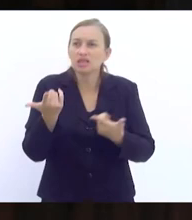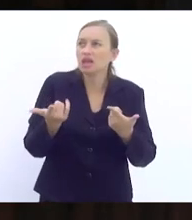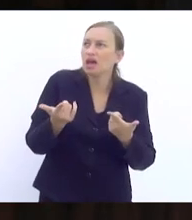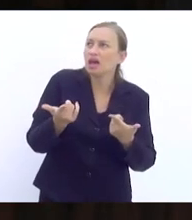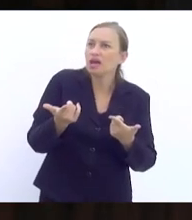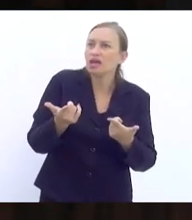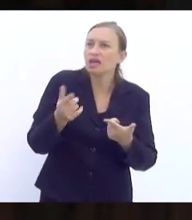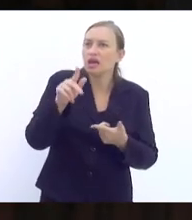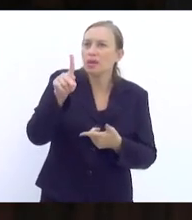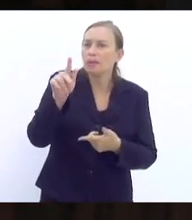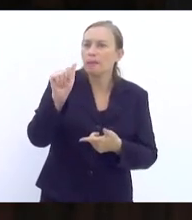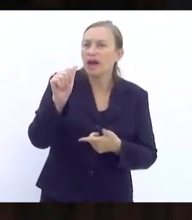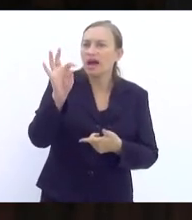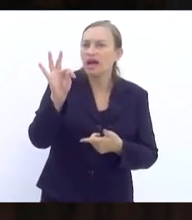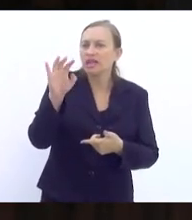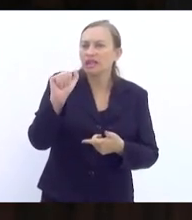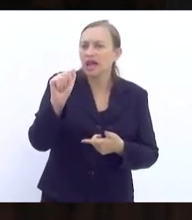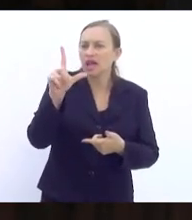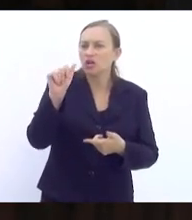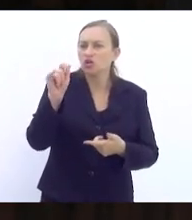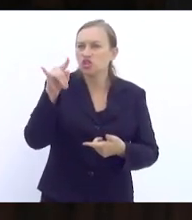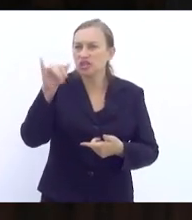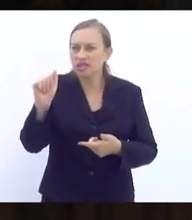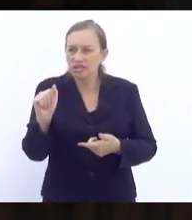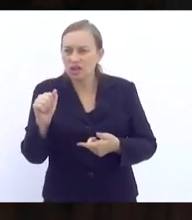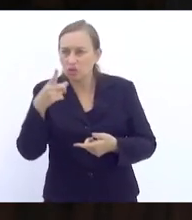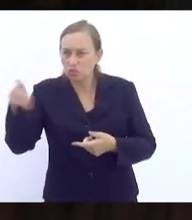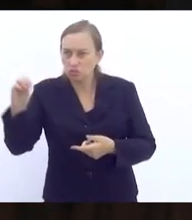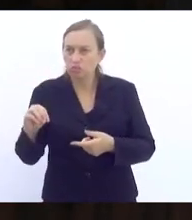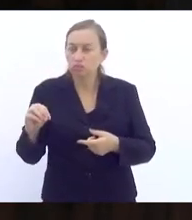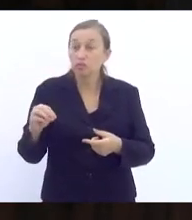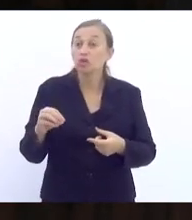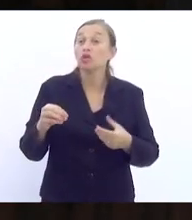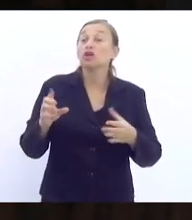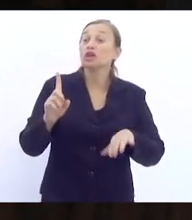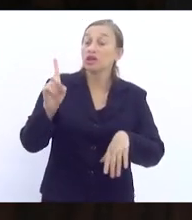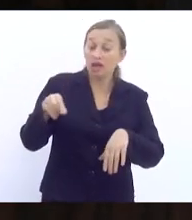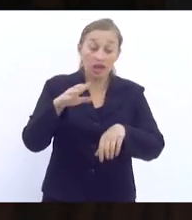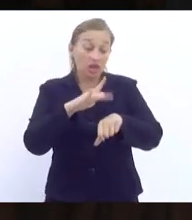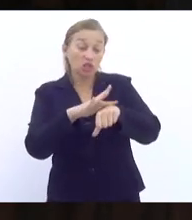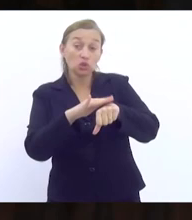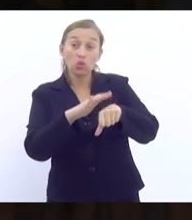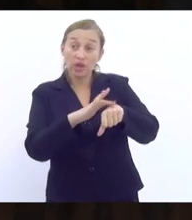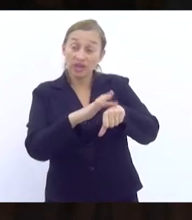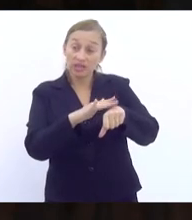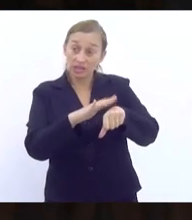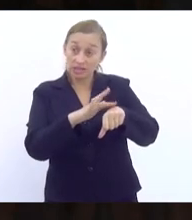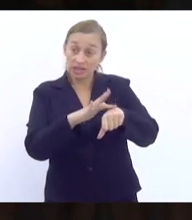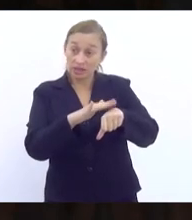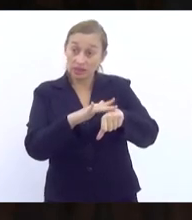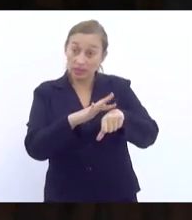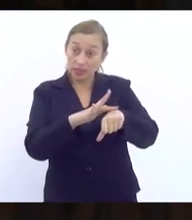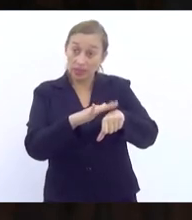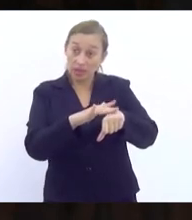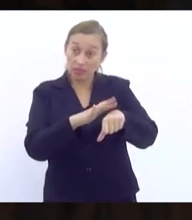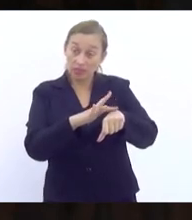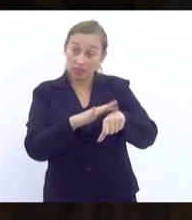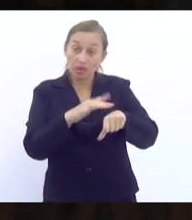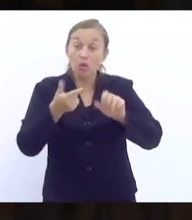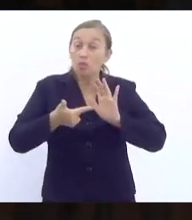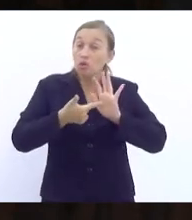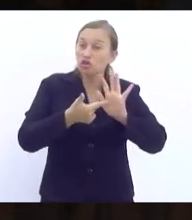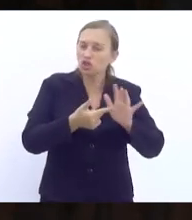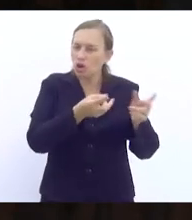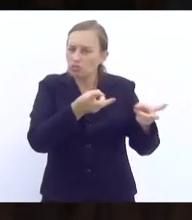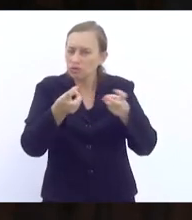patologização. É uma palavra até difícil de se falar, mas tornar aquilo que é identificar,